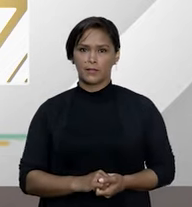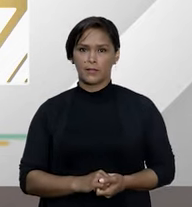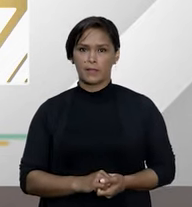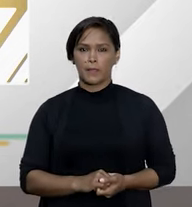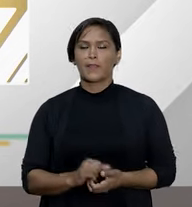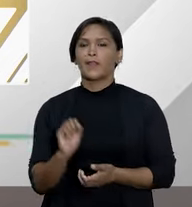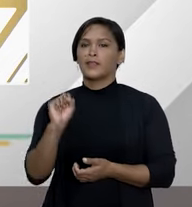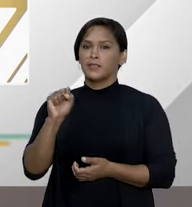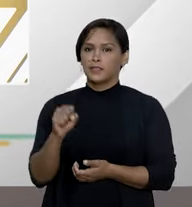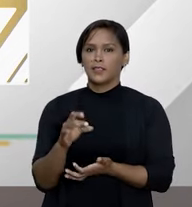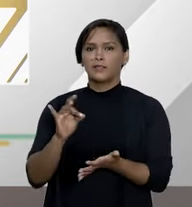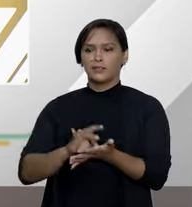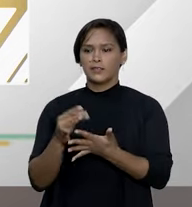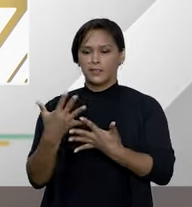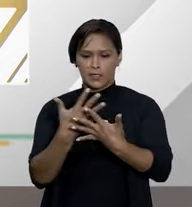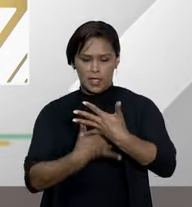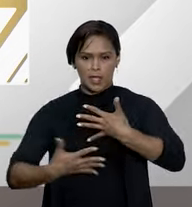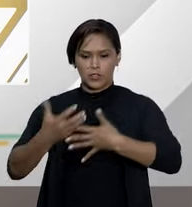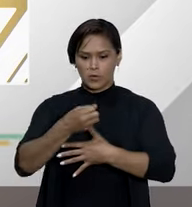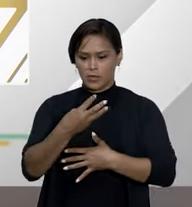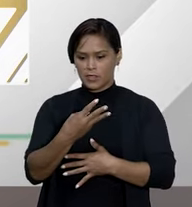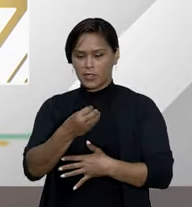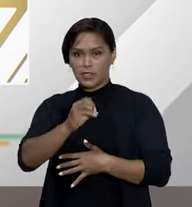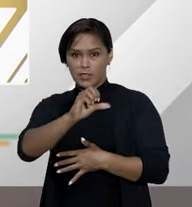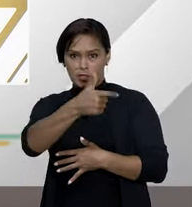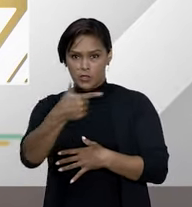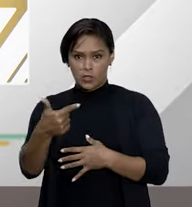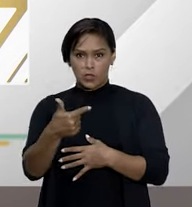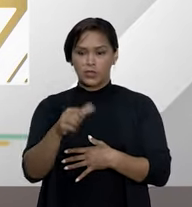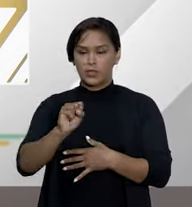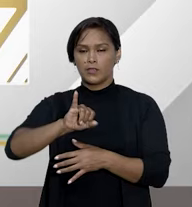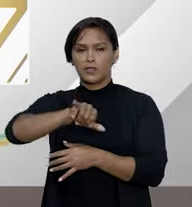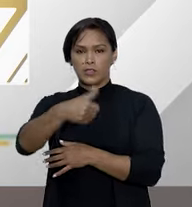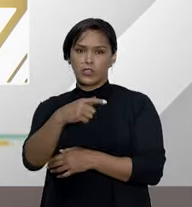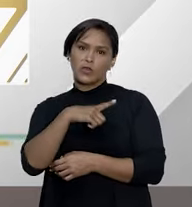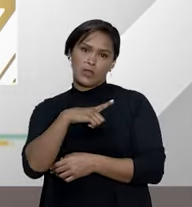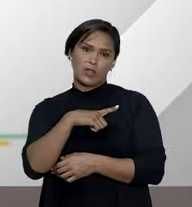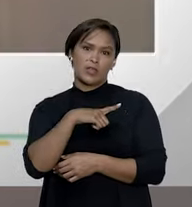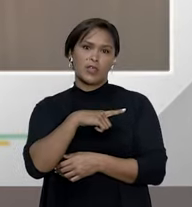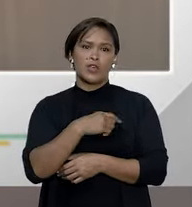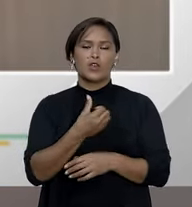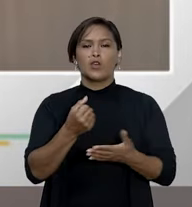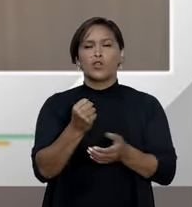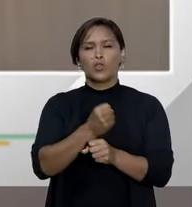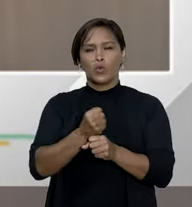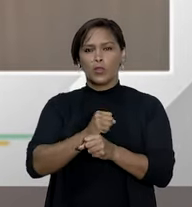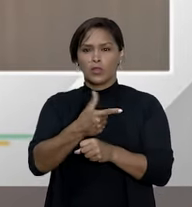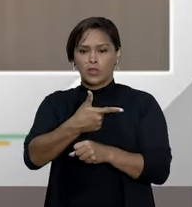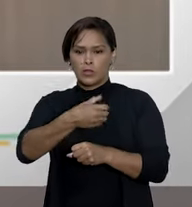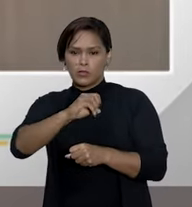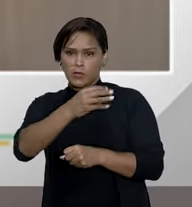Realmente, apesar da súmula 302 do Superior Tribunal de Justiça ser do ano 2004,